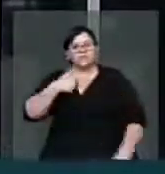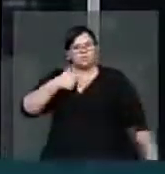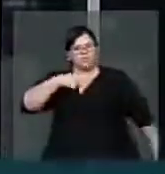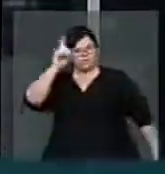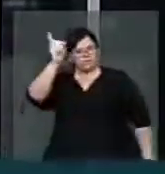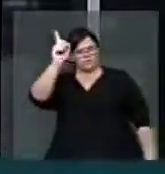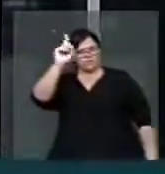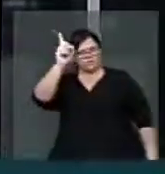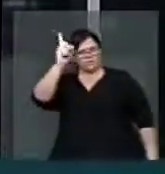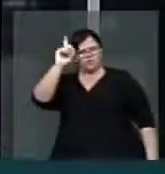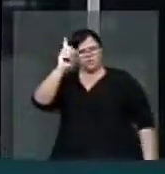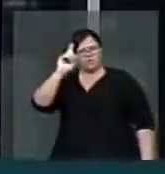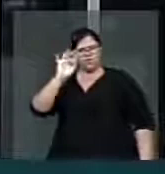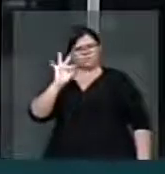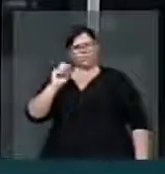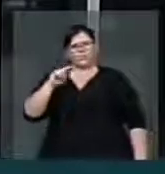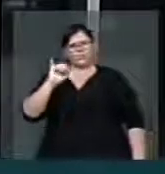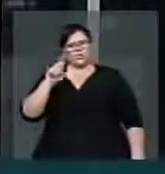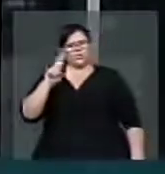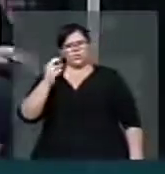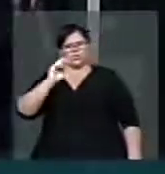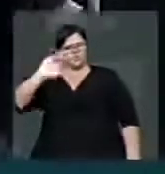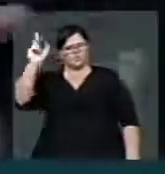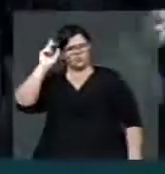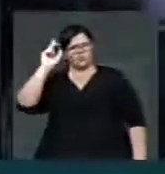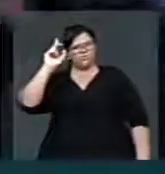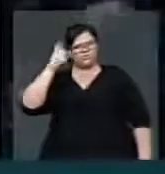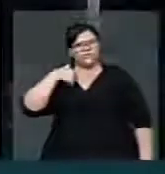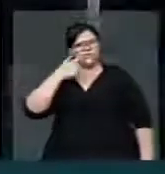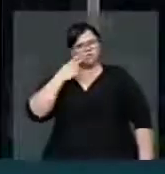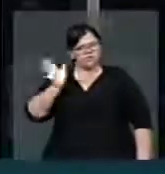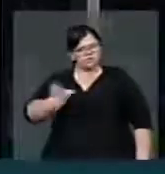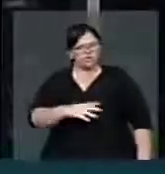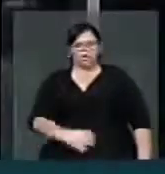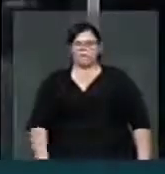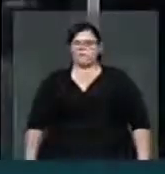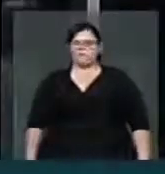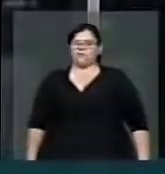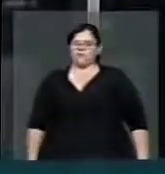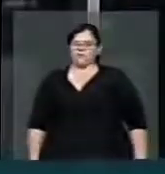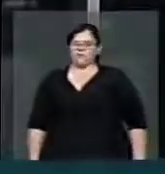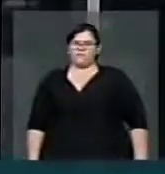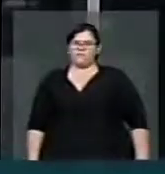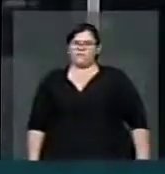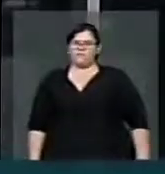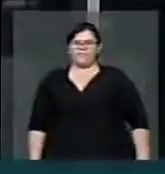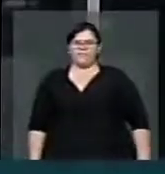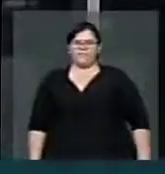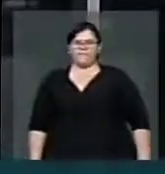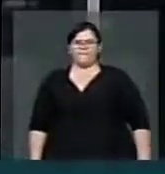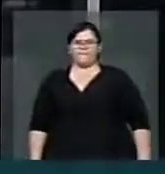Toninho, é diferente. Estou dizendo... Meus colegas, muito obrigado.